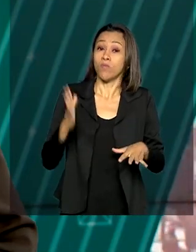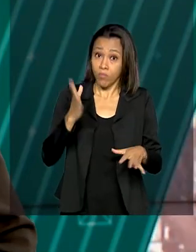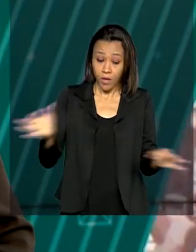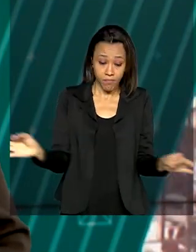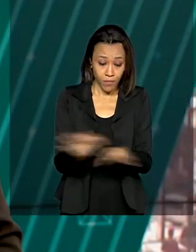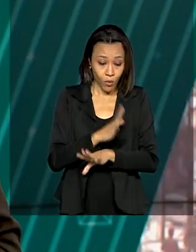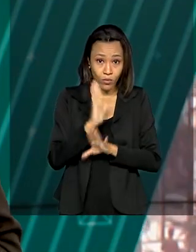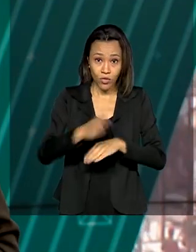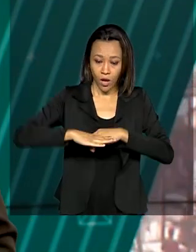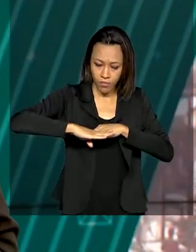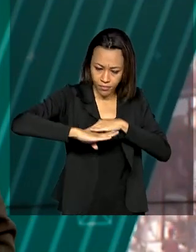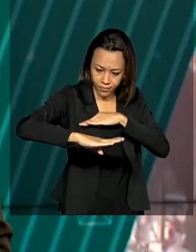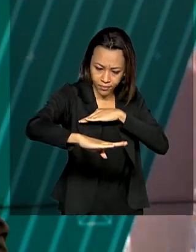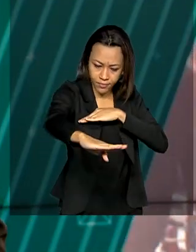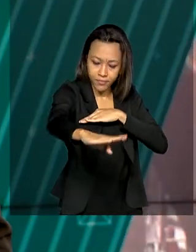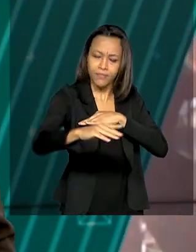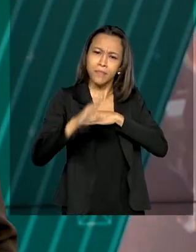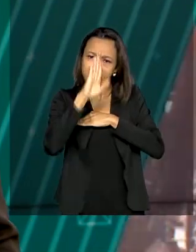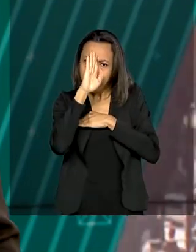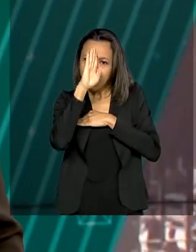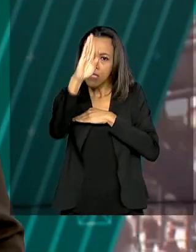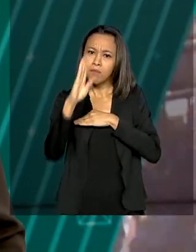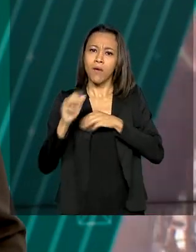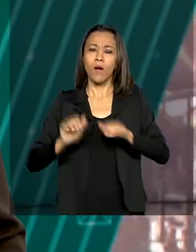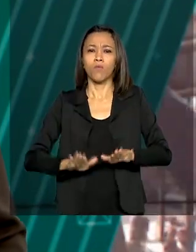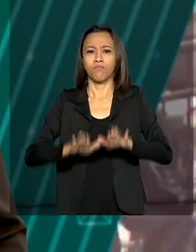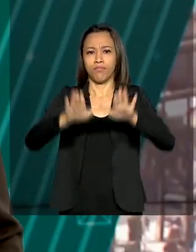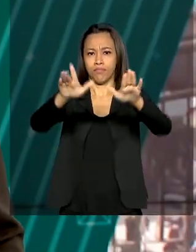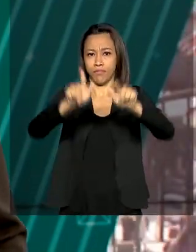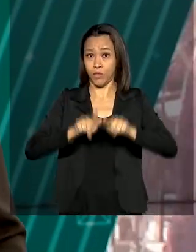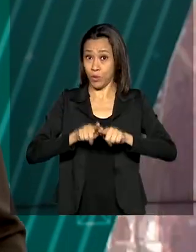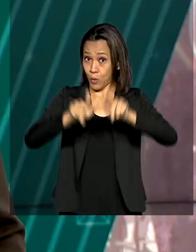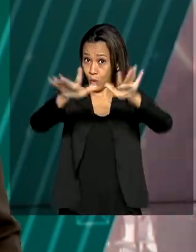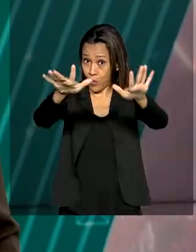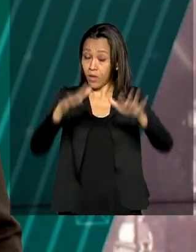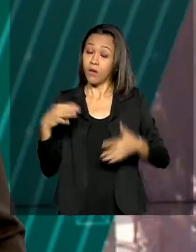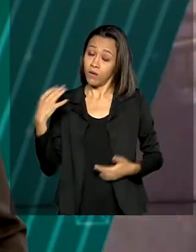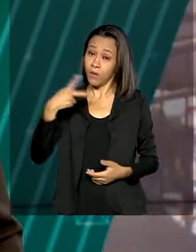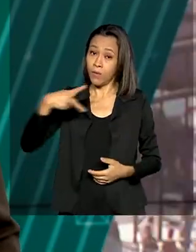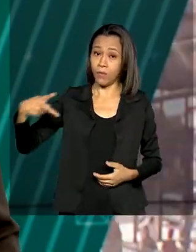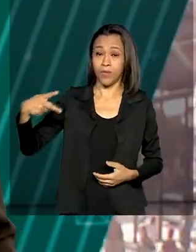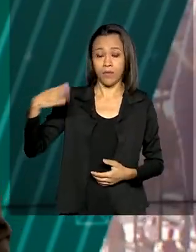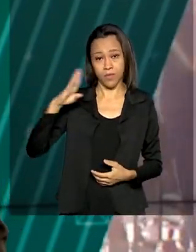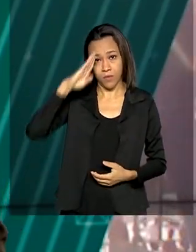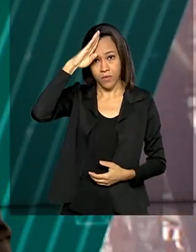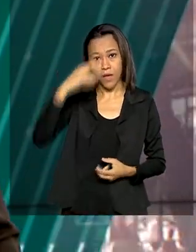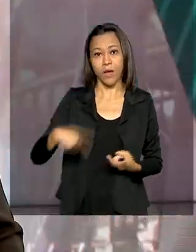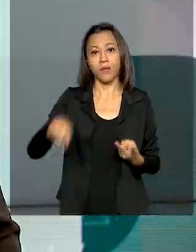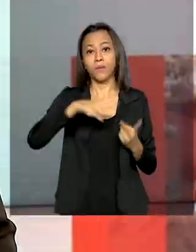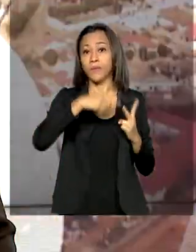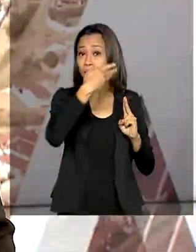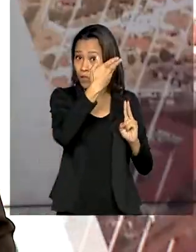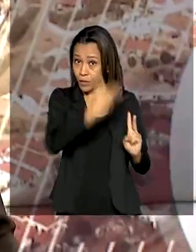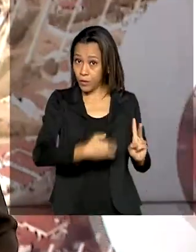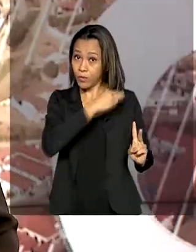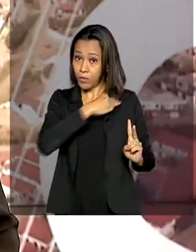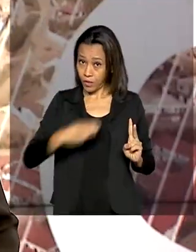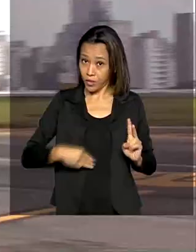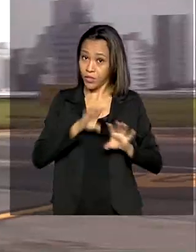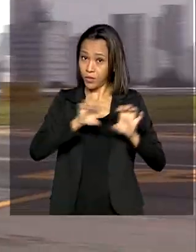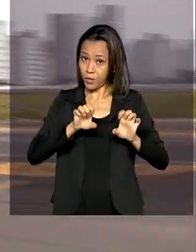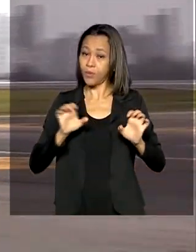obra de reforma da pista principal do aeroporto. O presidente Jair Bolsonaro e o ministro da Infraestrutura estiveram lá.